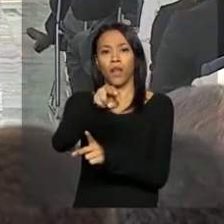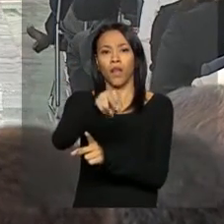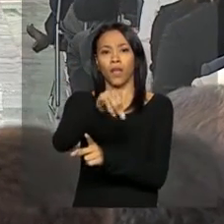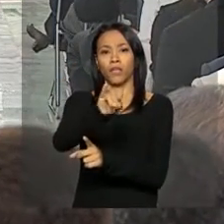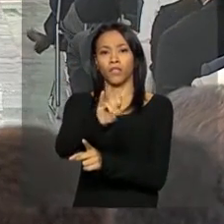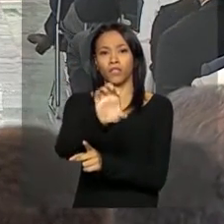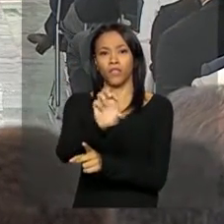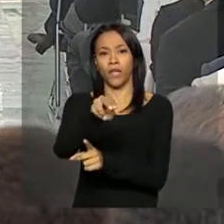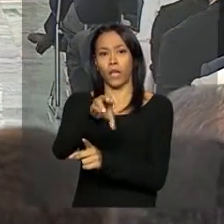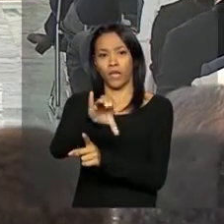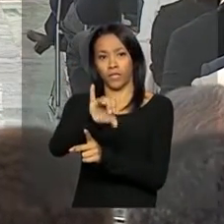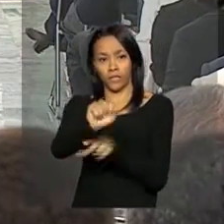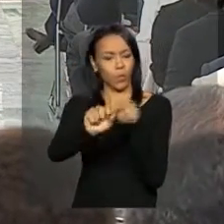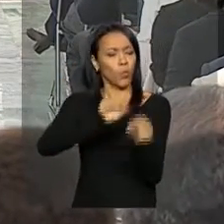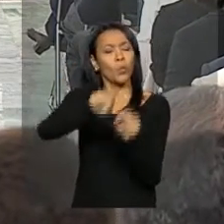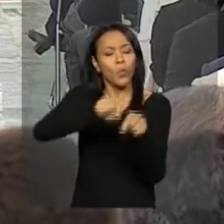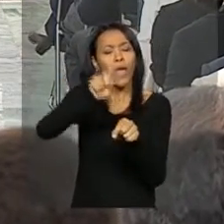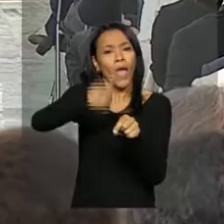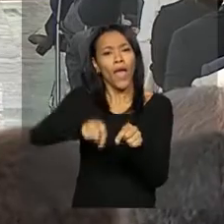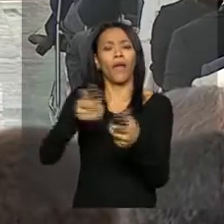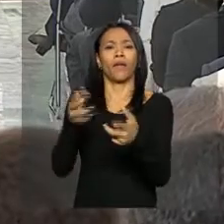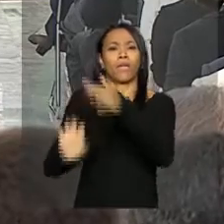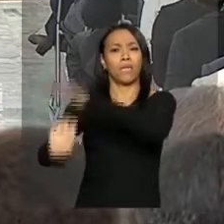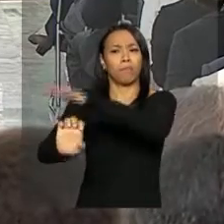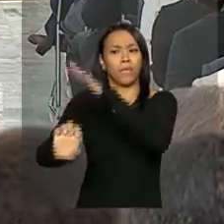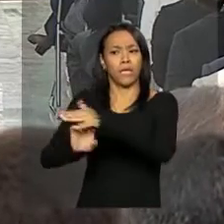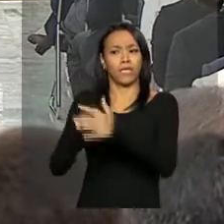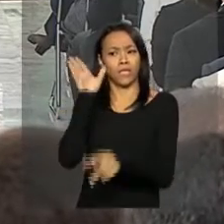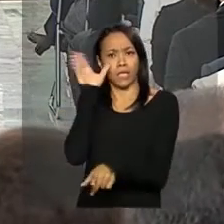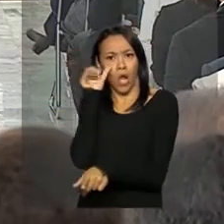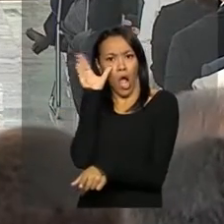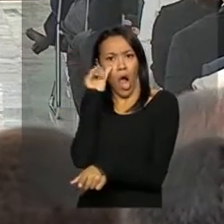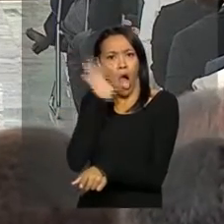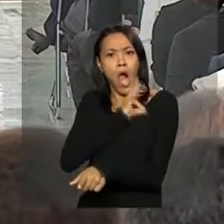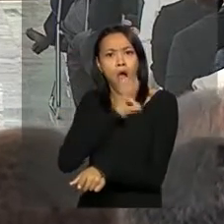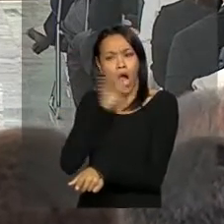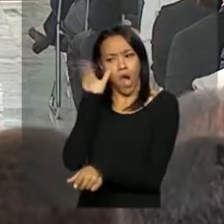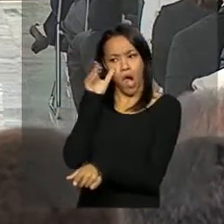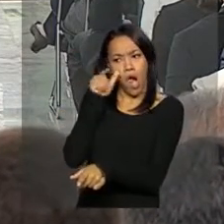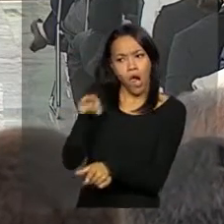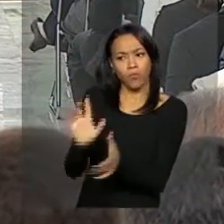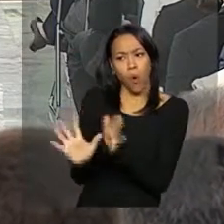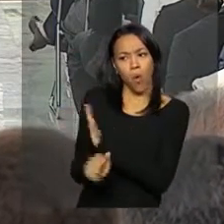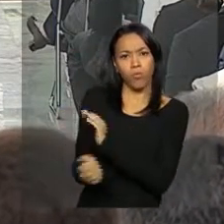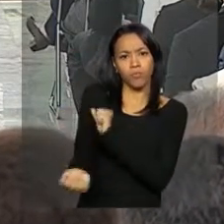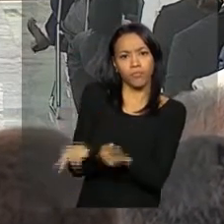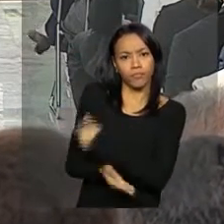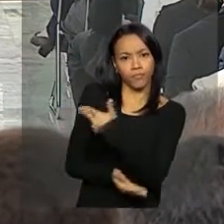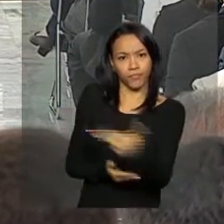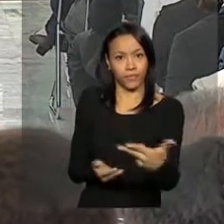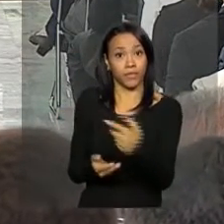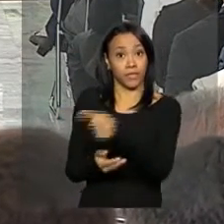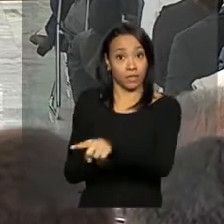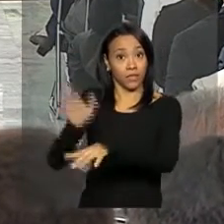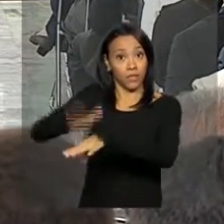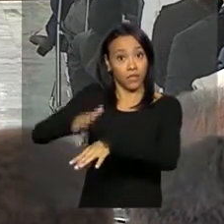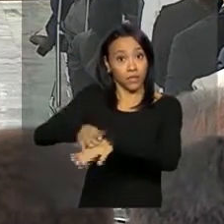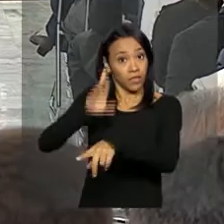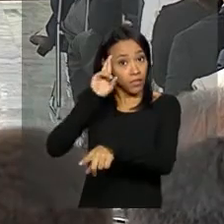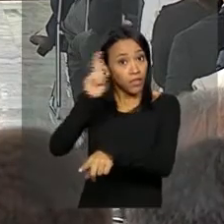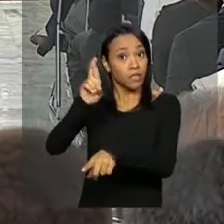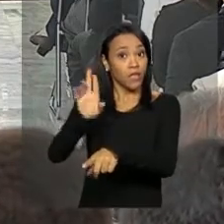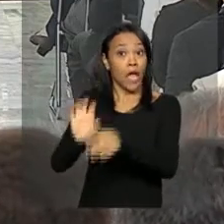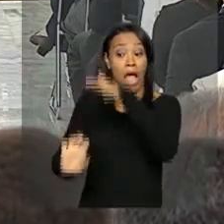processos de investigação. Queremos que os responsáveis pelos atos ilícitos respondam pelos seus crimes,